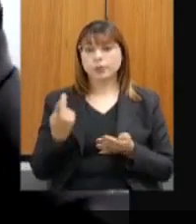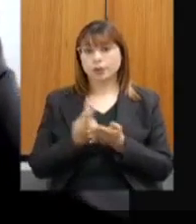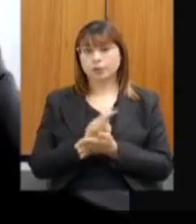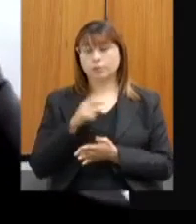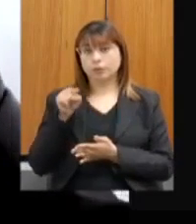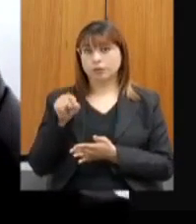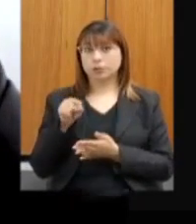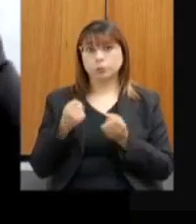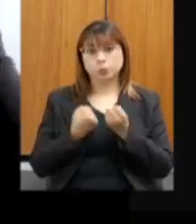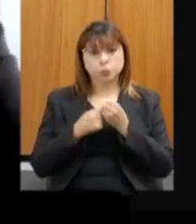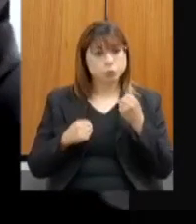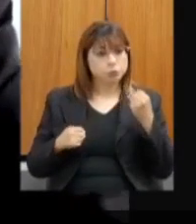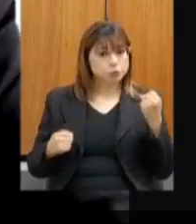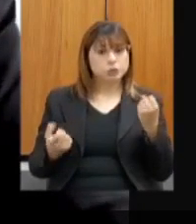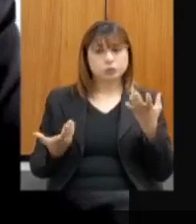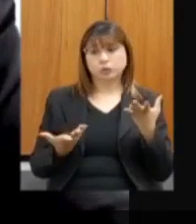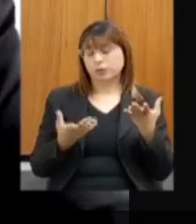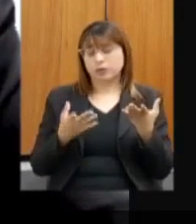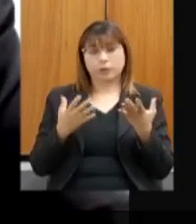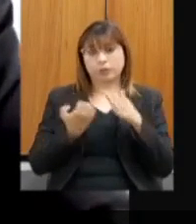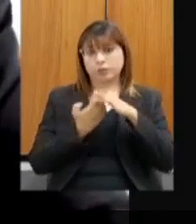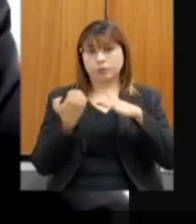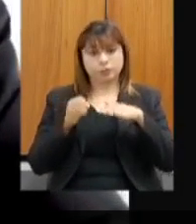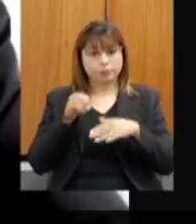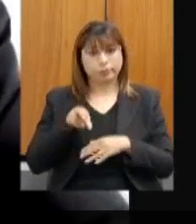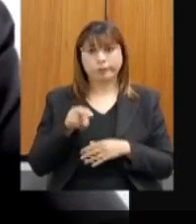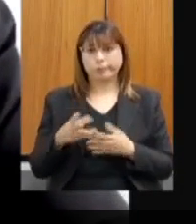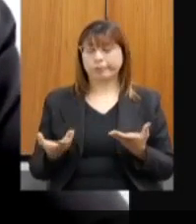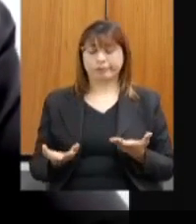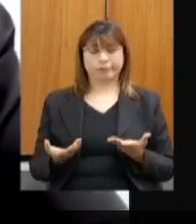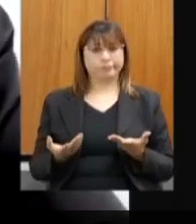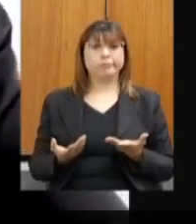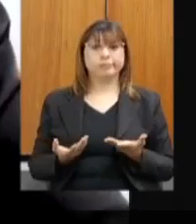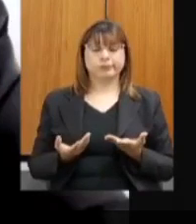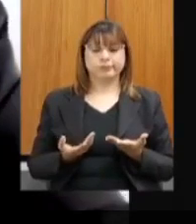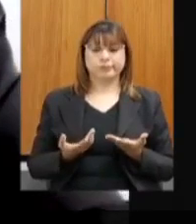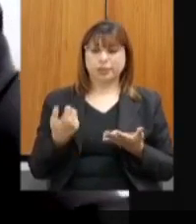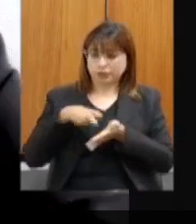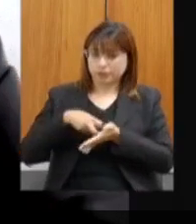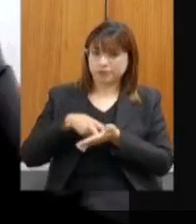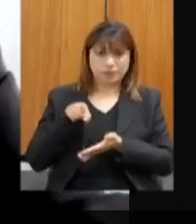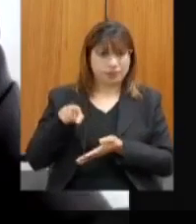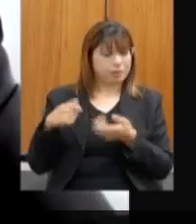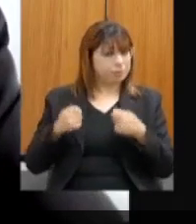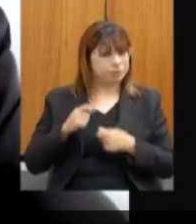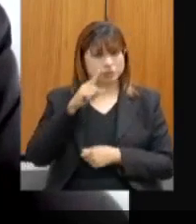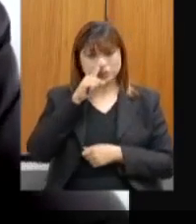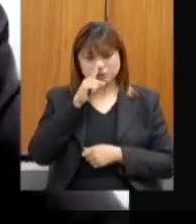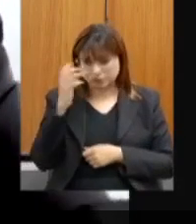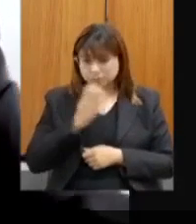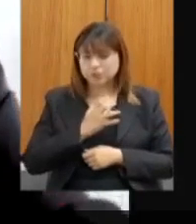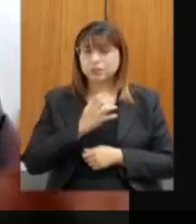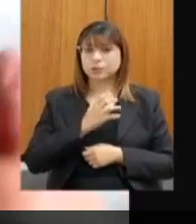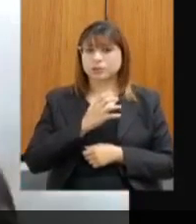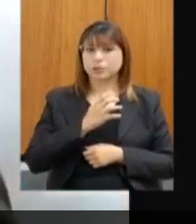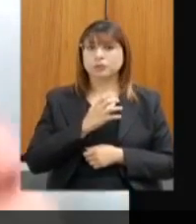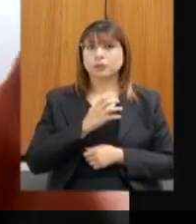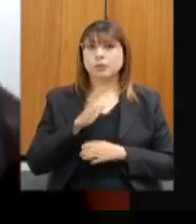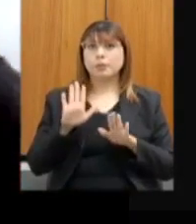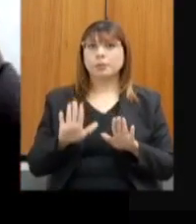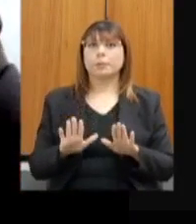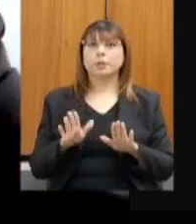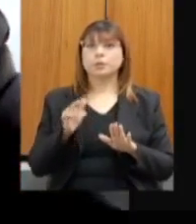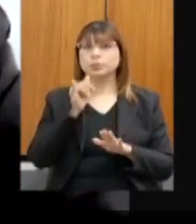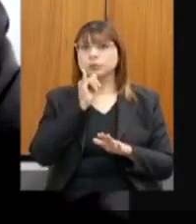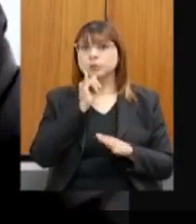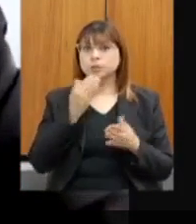tornou uma empresa tóxica. As polições devem ser rigorosas, mas a adoção de projetos, nesse